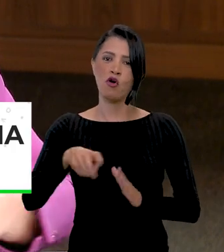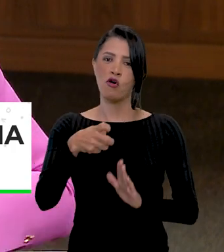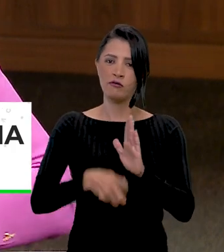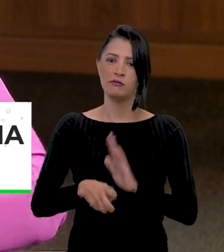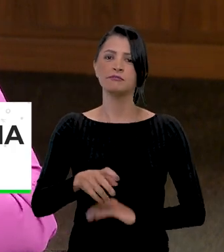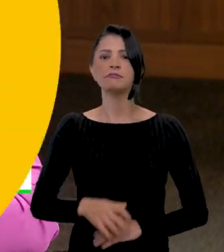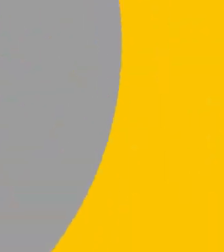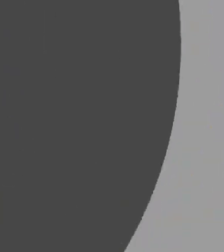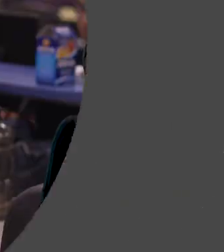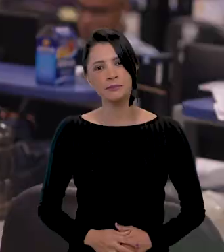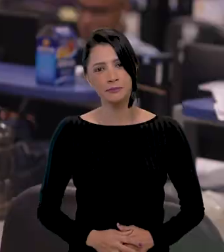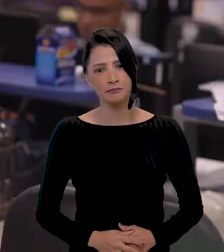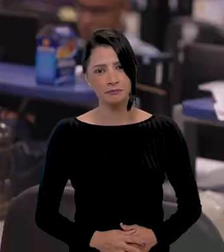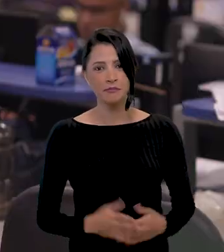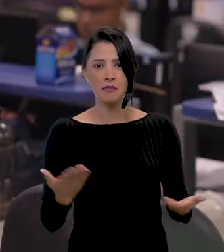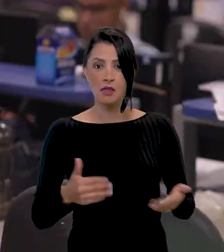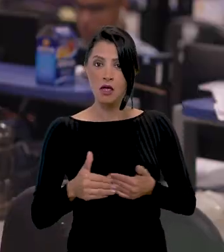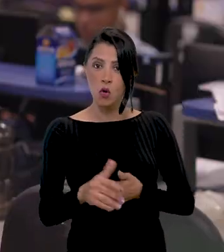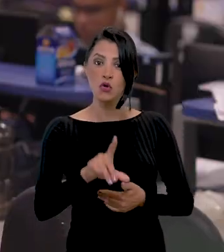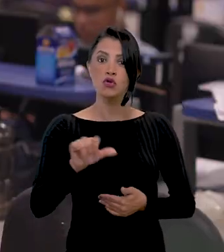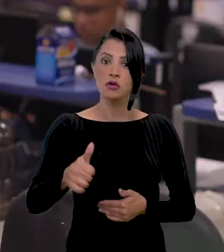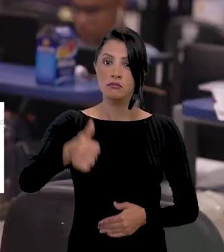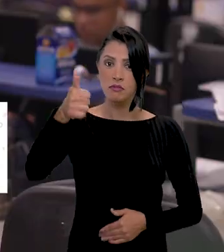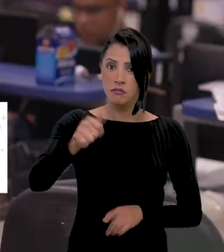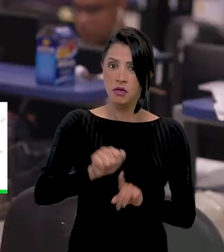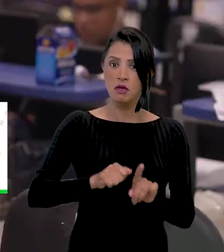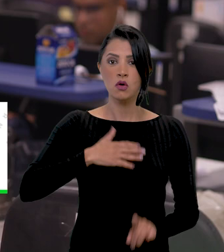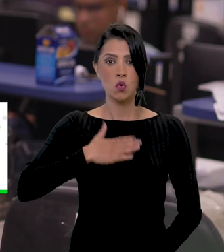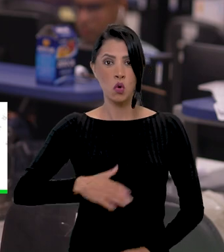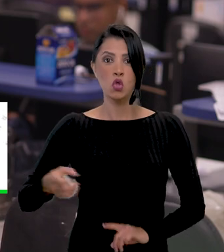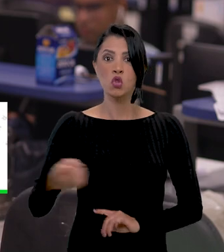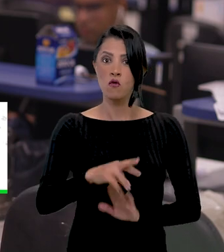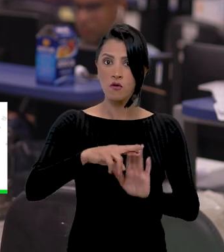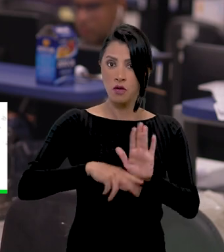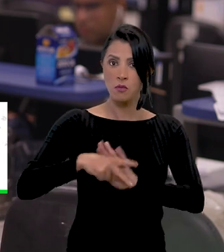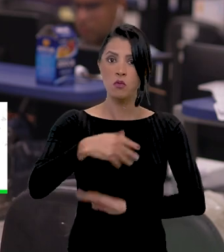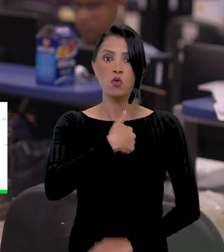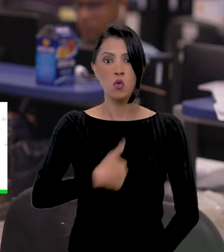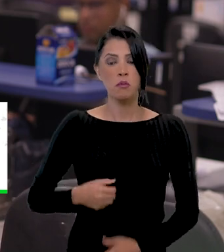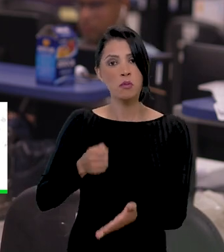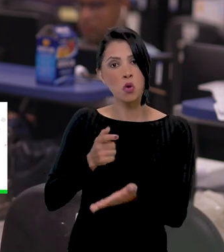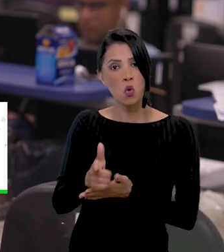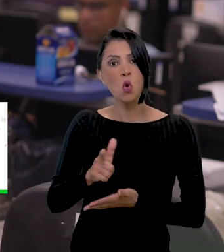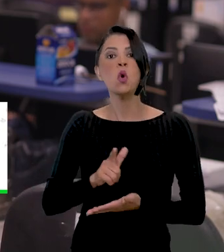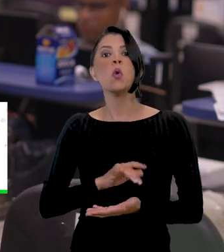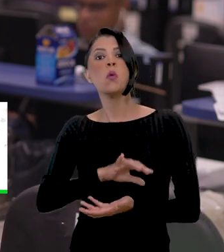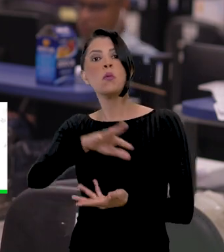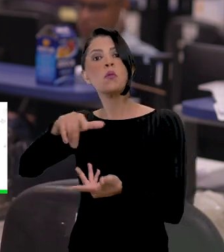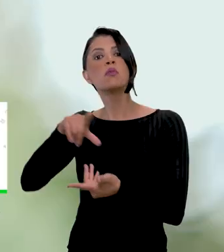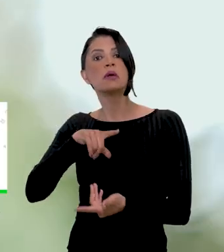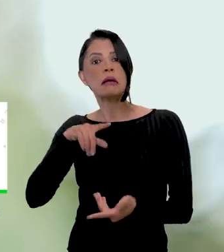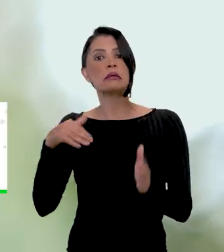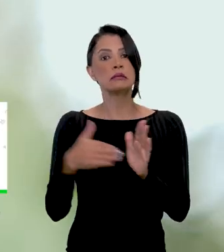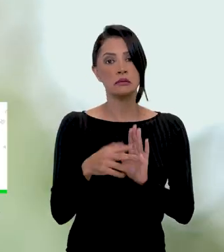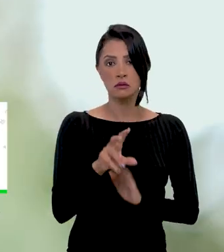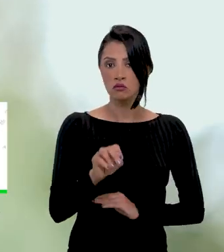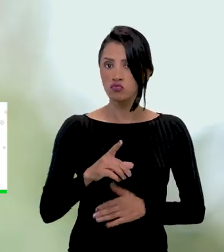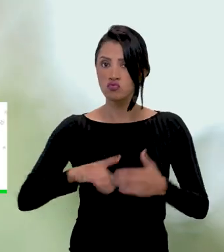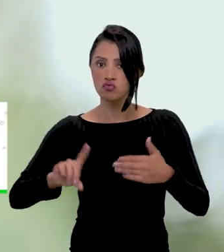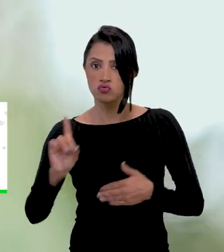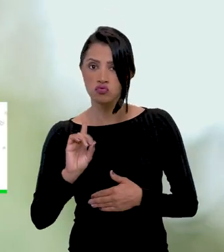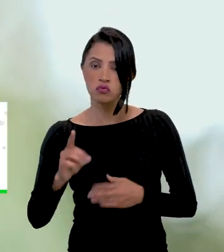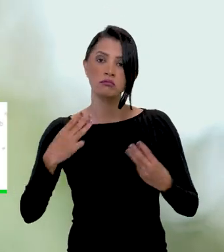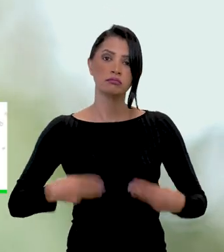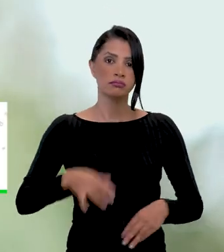aprova em reforma tributária. Passa a valer, a partir do dia 1º de agosto, a nova regra do governo para compras no exterior até 50 dólares.